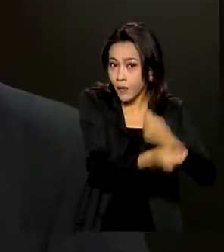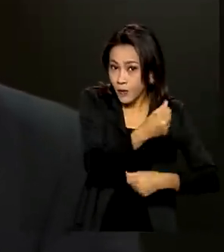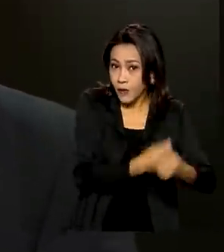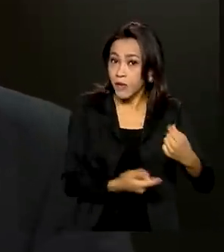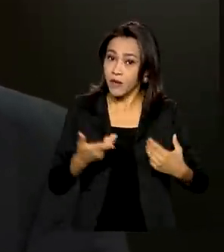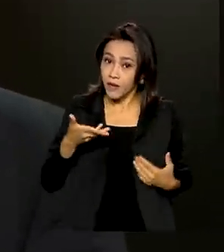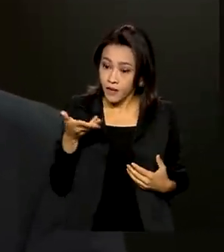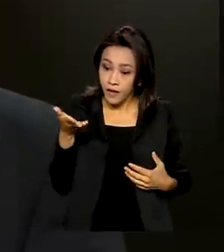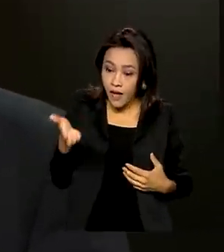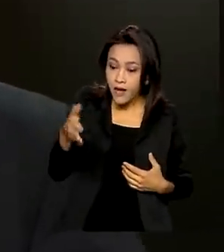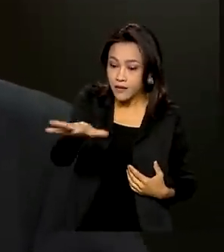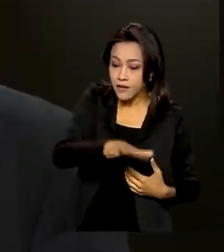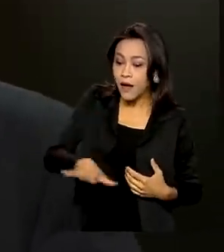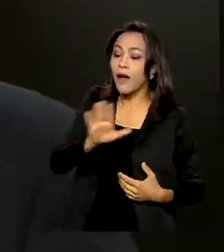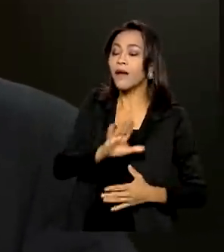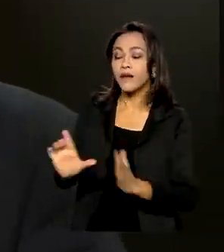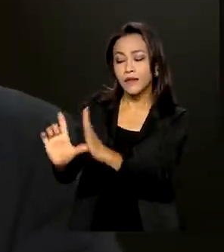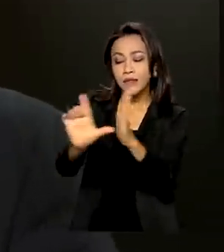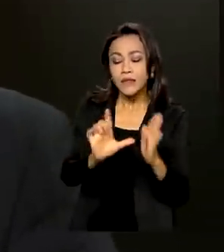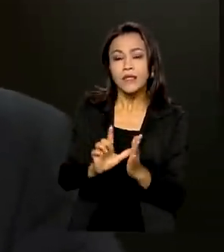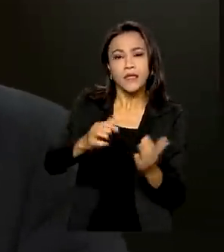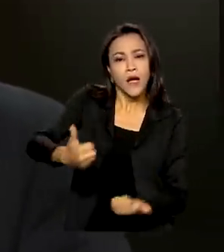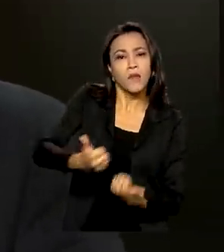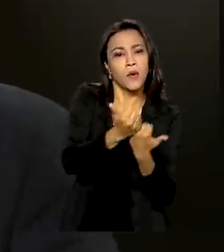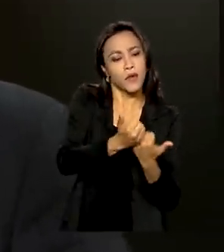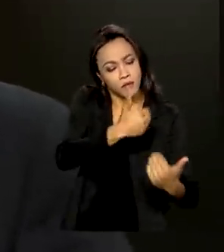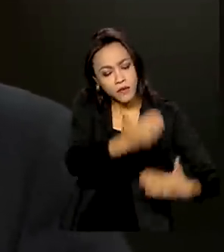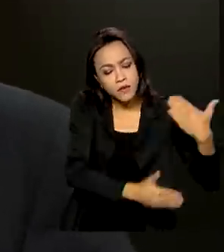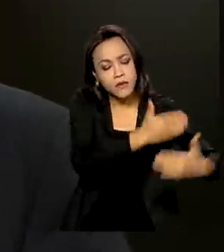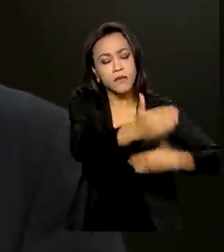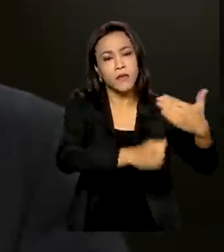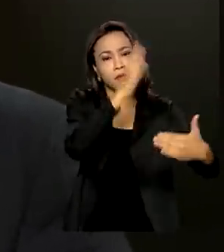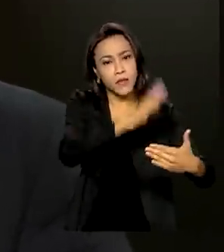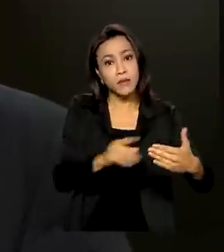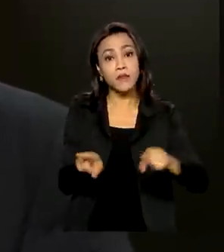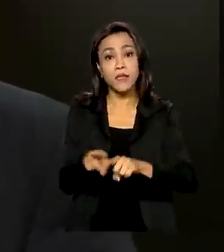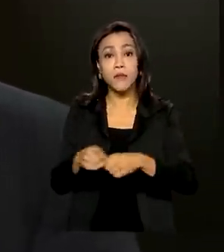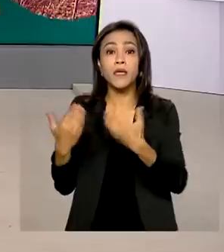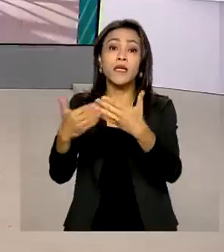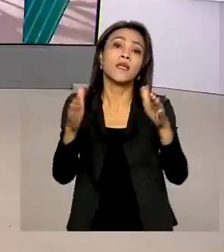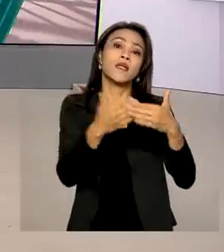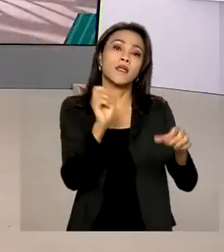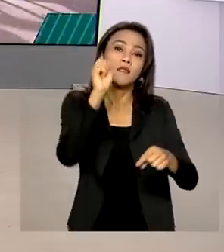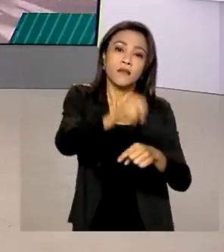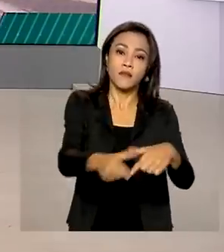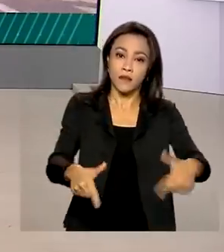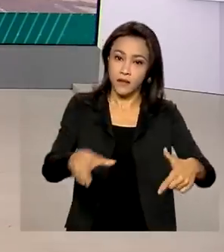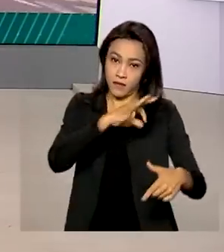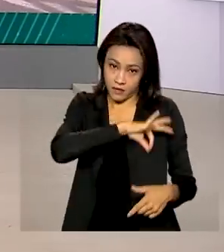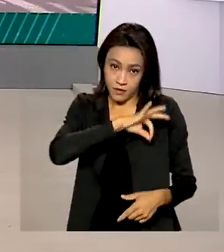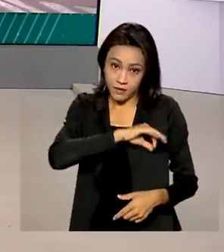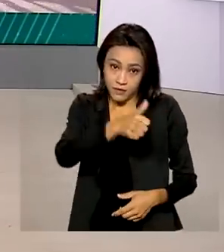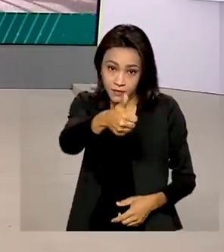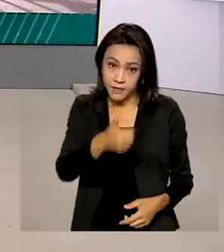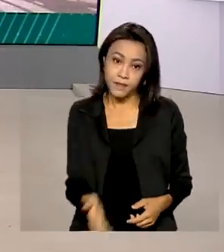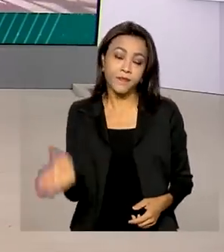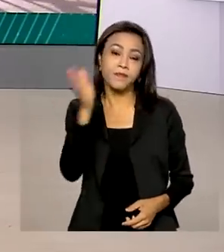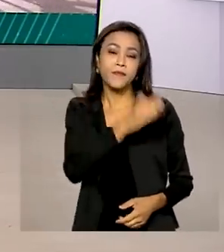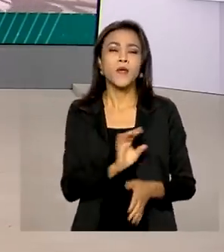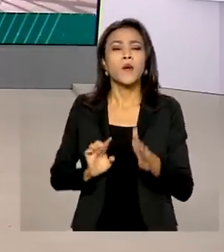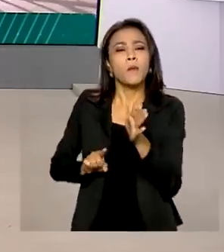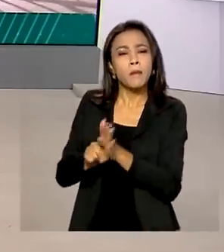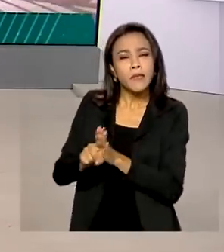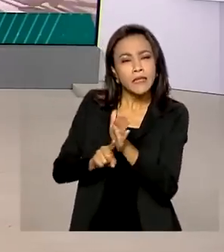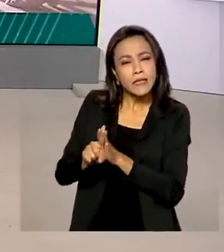setor de comércio e serviços que está realmente puxando esse crescimento e a geração de emprego e renda também. Um estudo do Instituto de